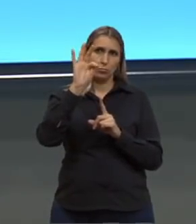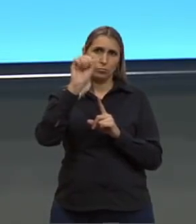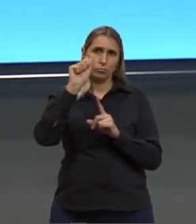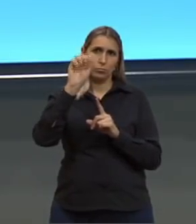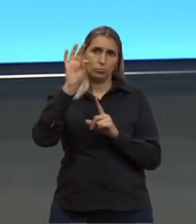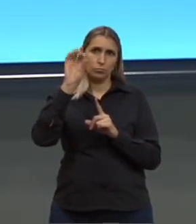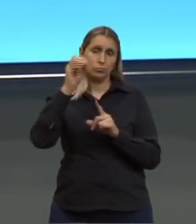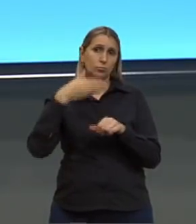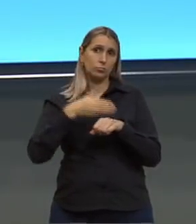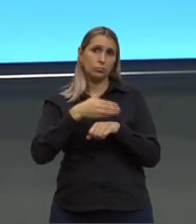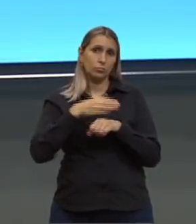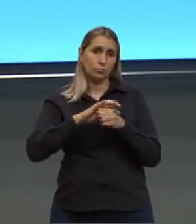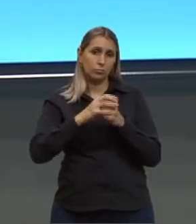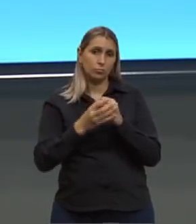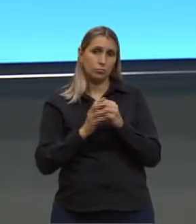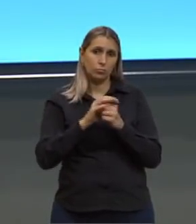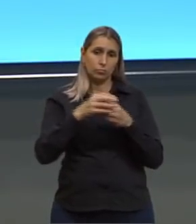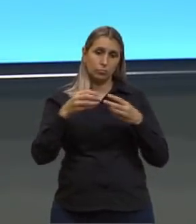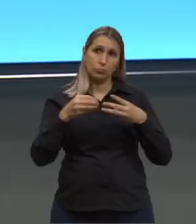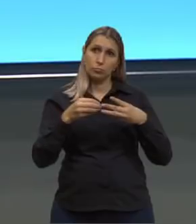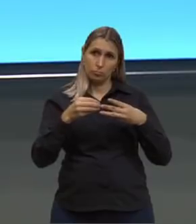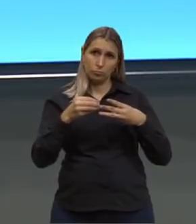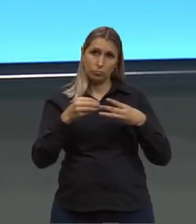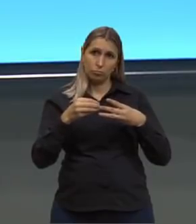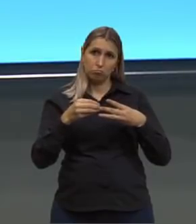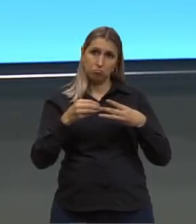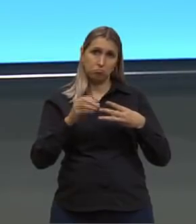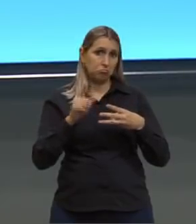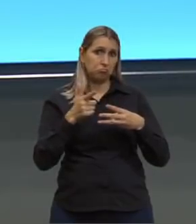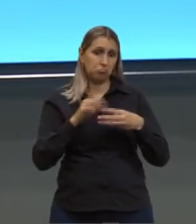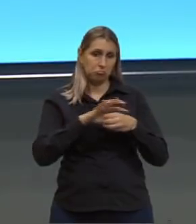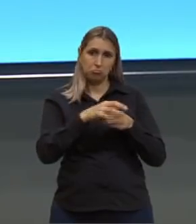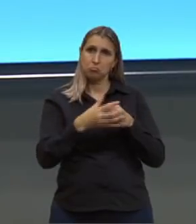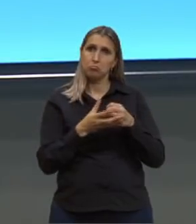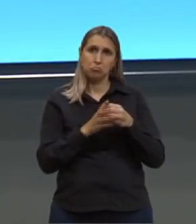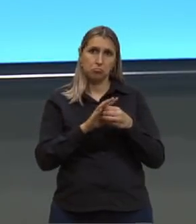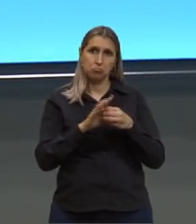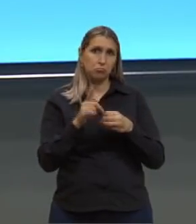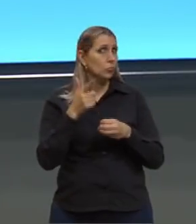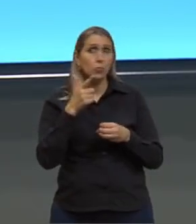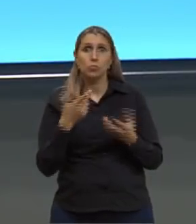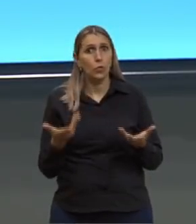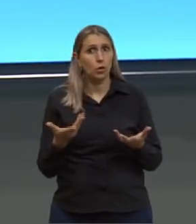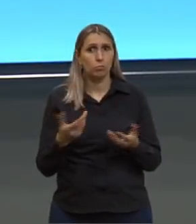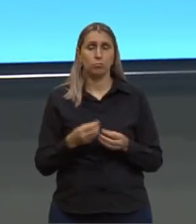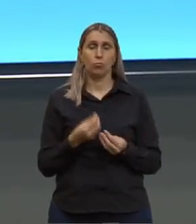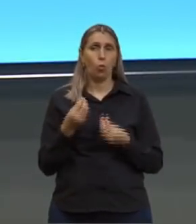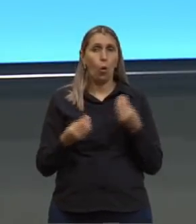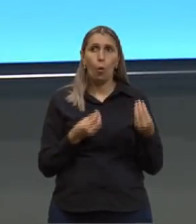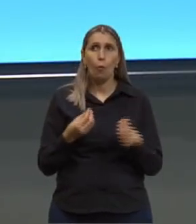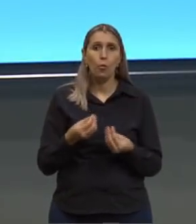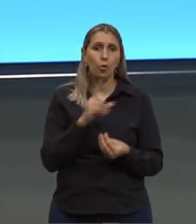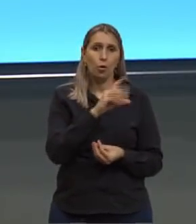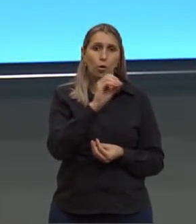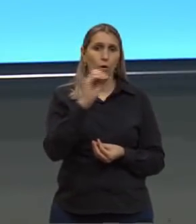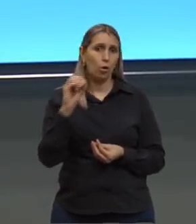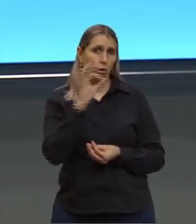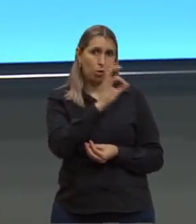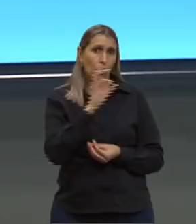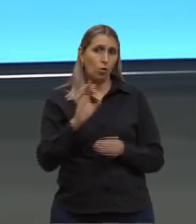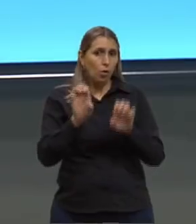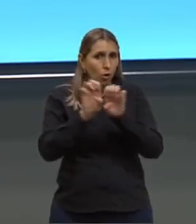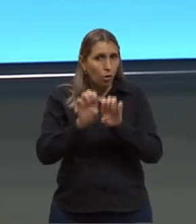fazem parte da membrana plasmática. Imagina uma célula sem membrana plasmática. Não tem, né? Então, 100% aí de